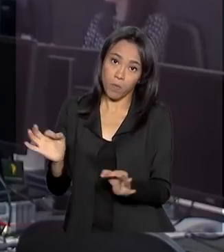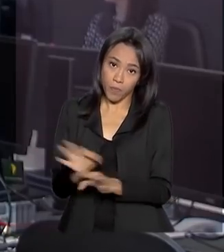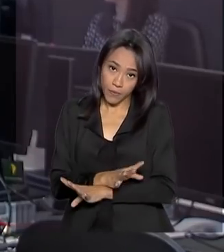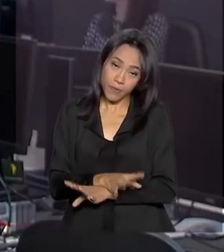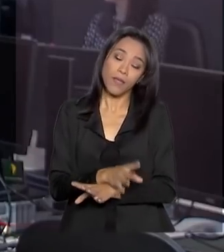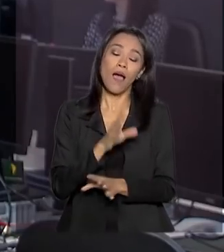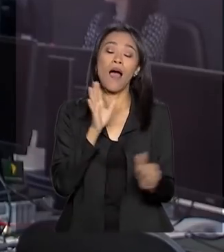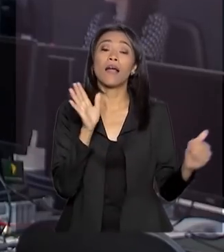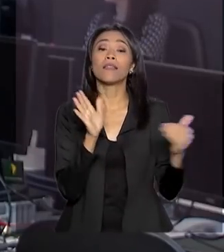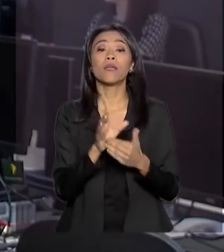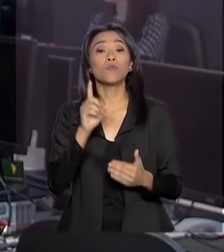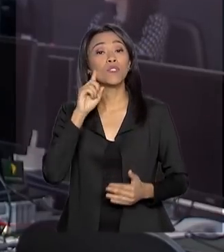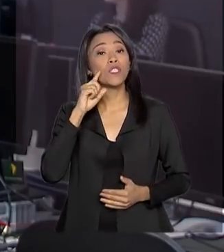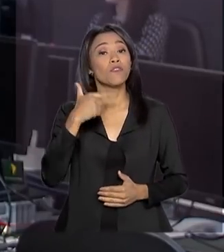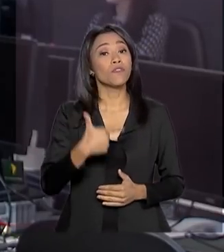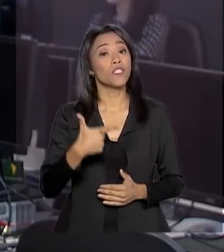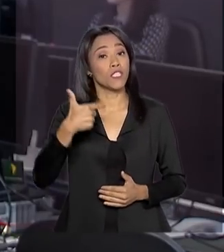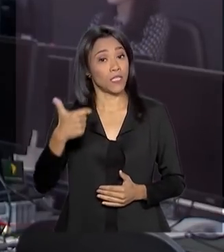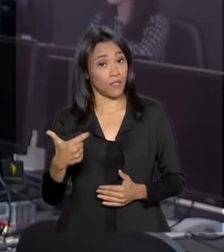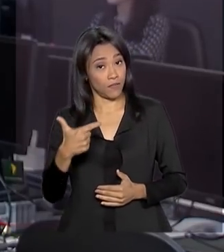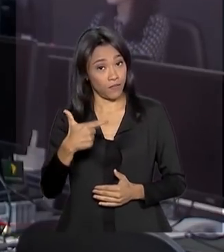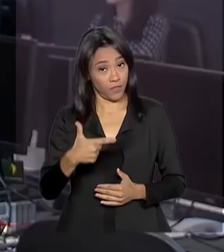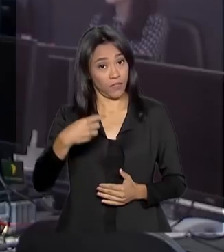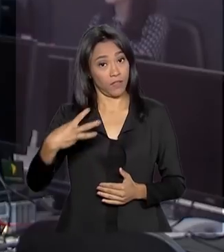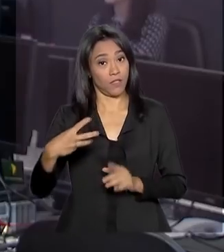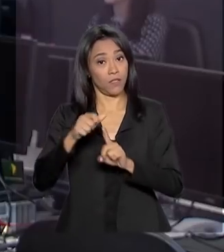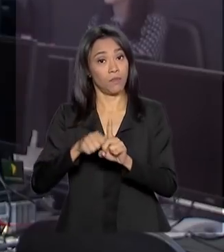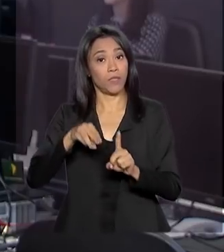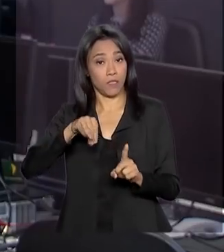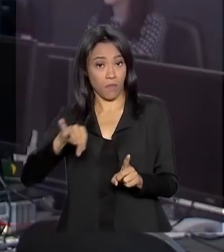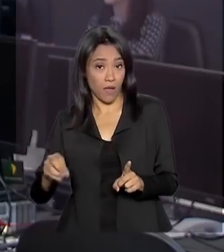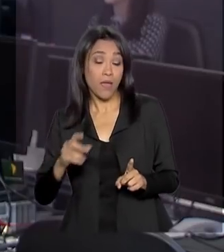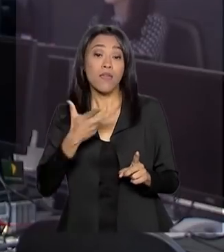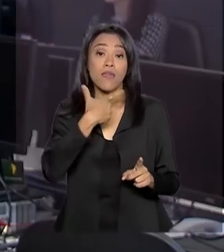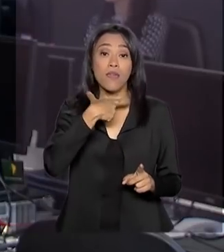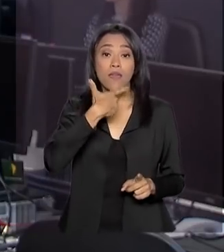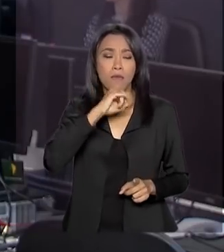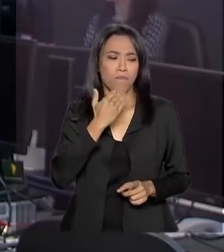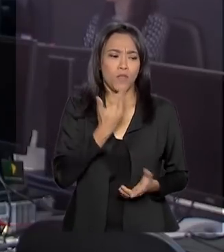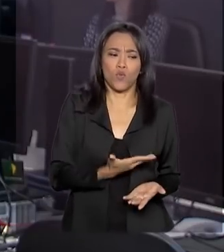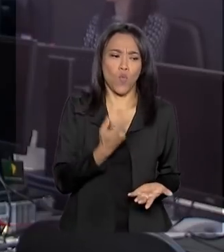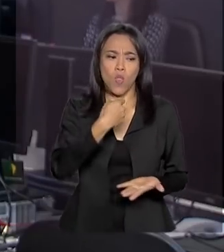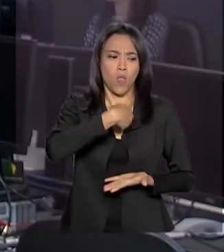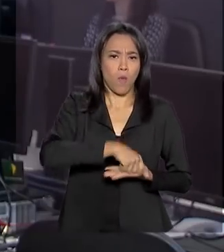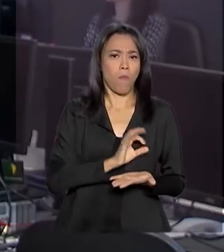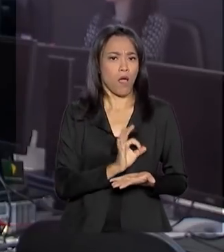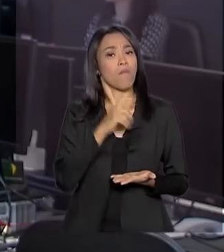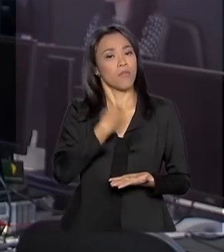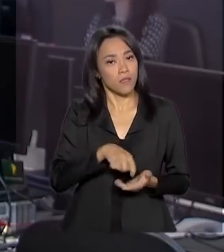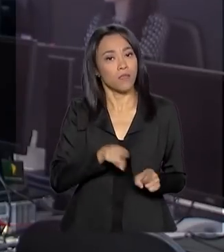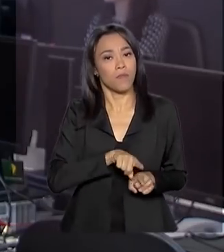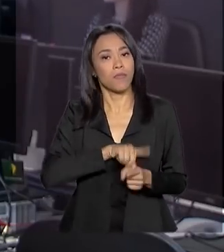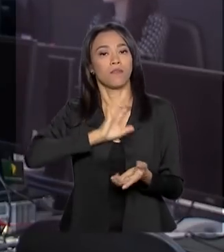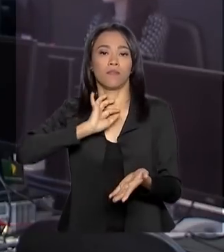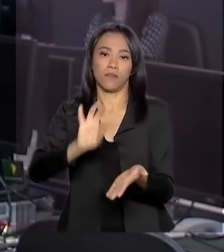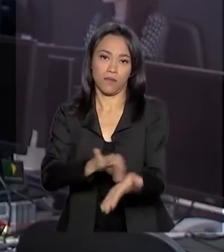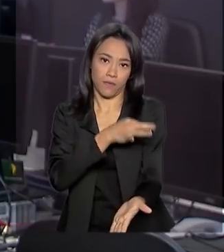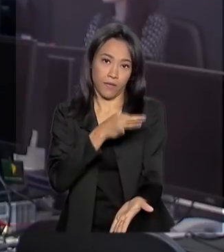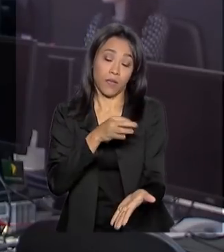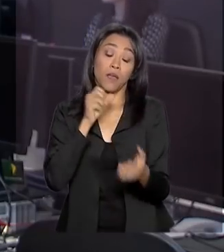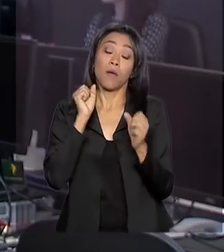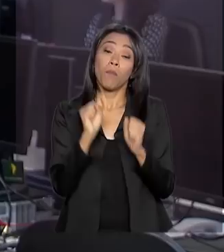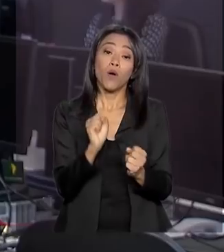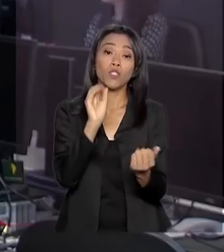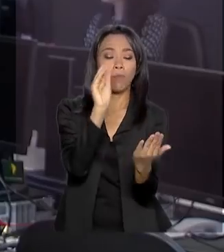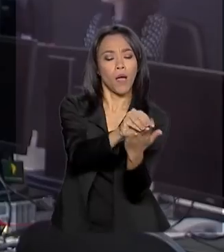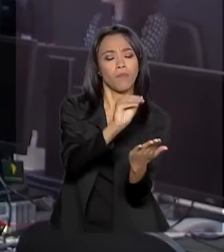23 de maio. Quem solicitou a isenção do pagamento também precisa se inscrever. Esse ano, os candidatos poderão incluir no